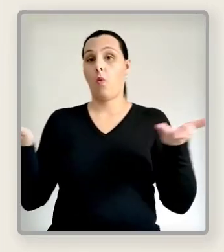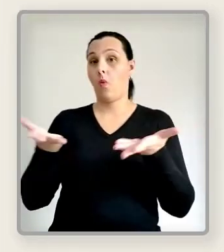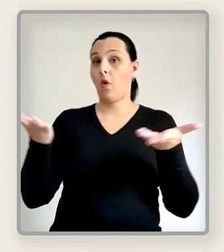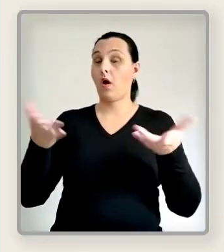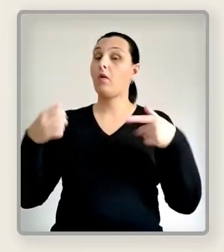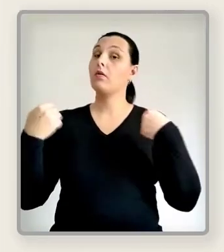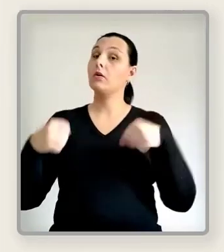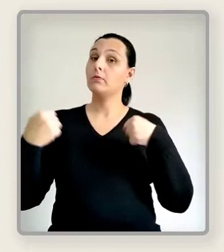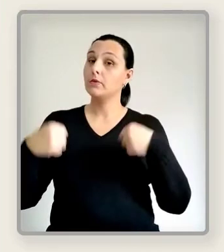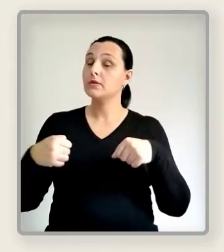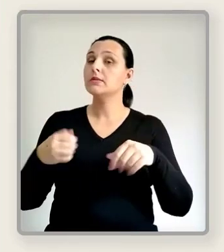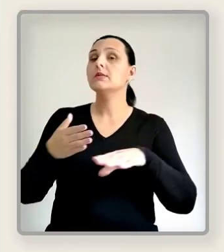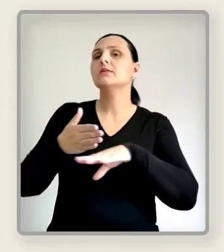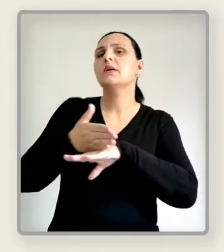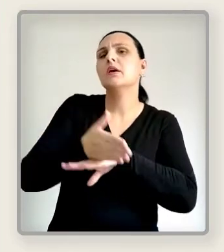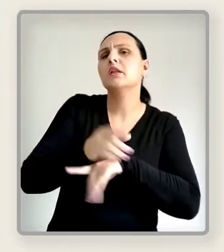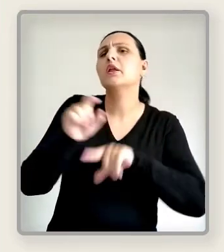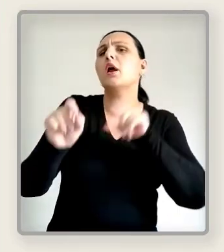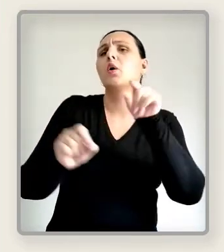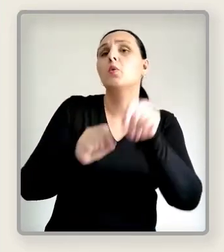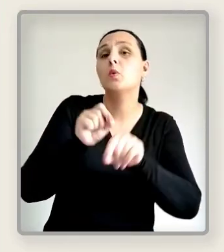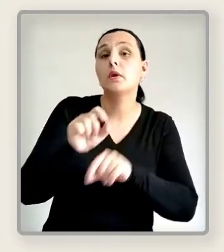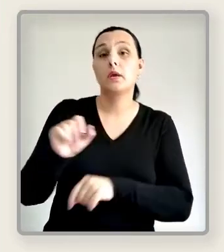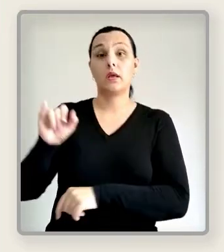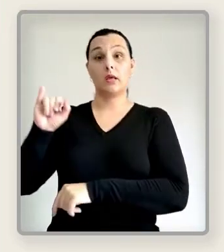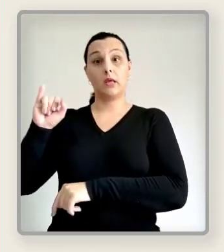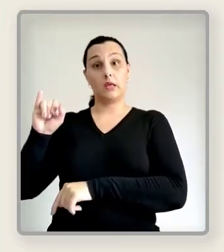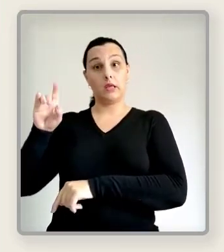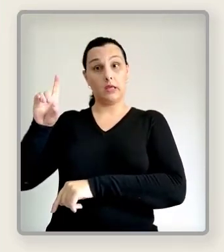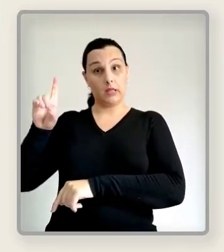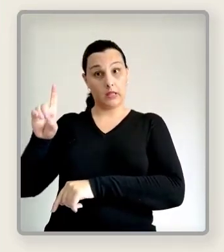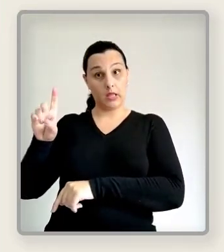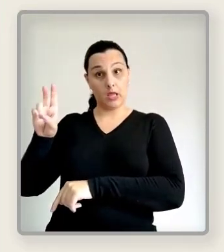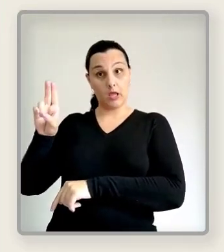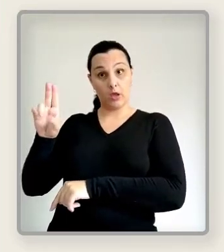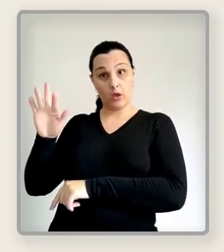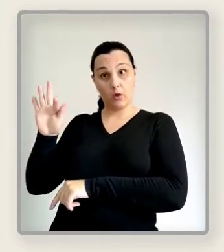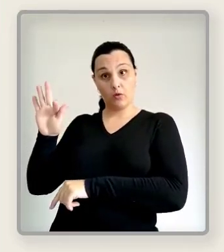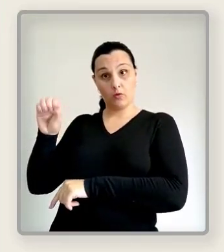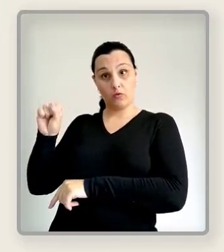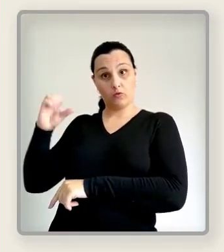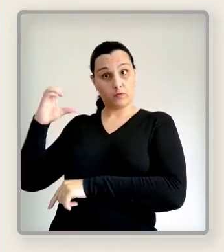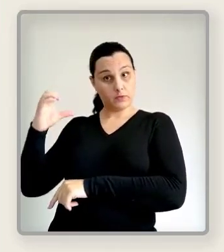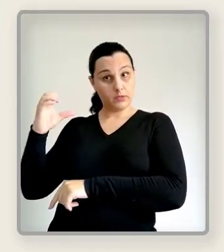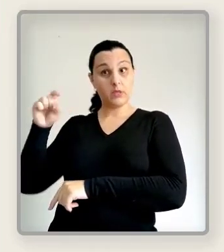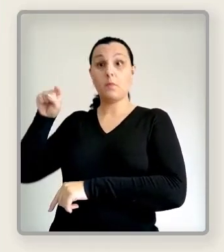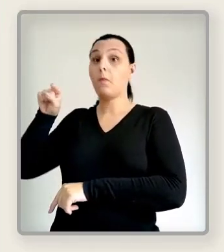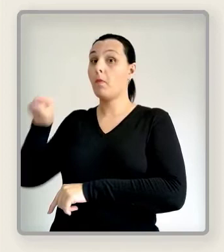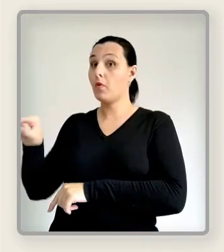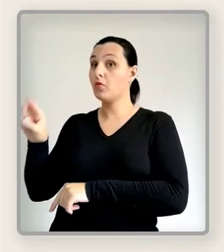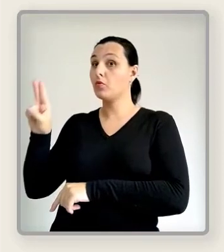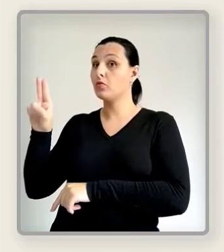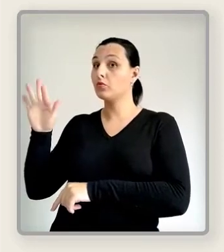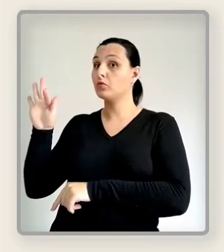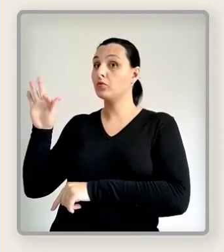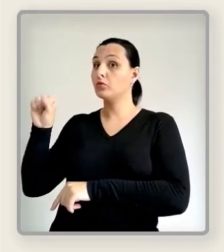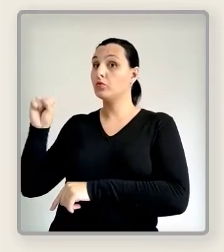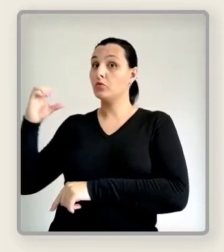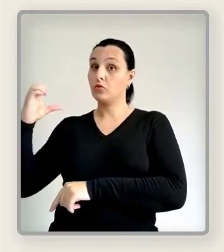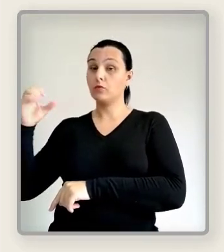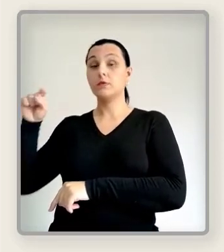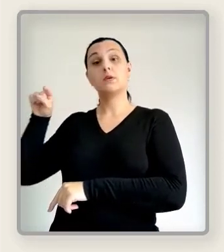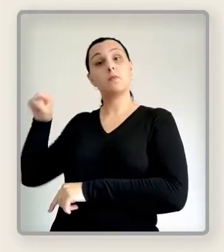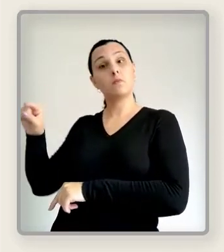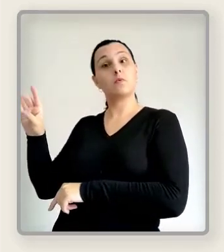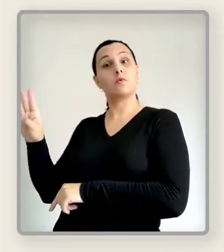Será direcionado para o sistema de autenticação centralizada e o mesmo sistema de acesso à plataforma Moodle para os custos